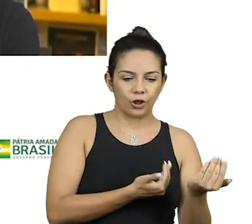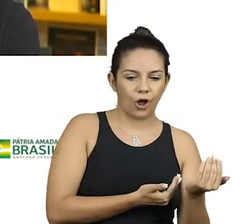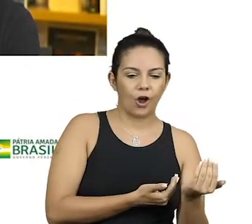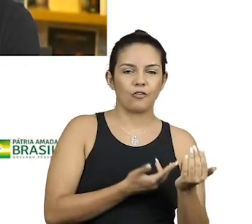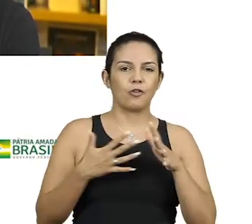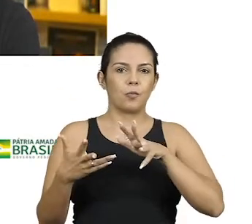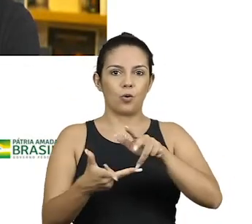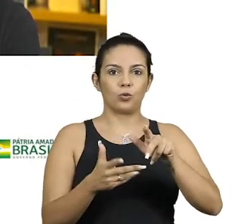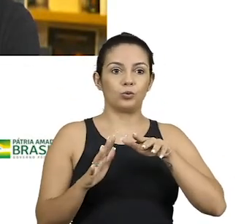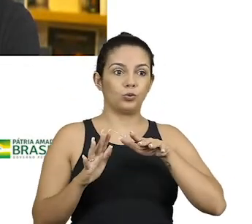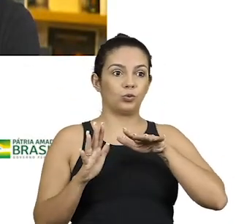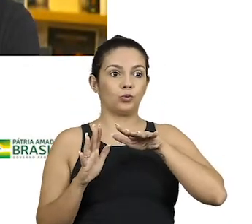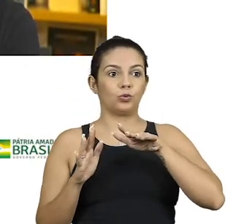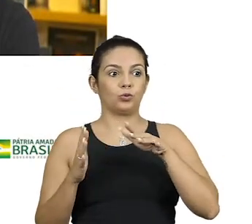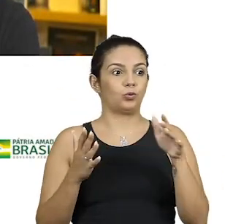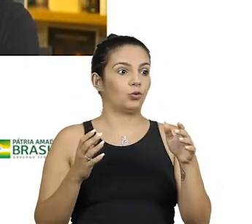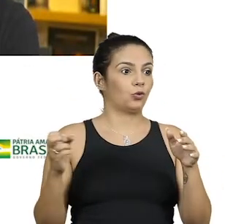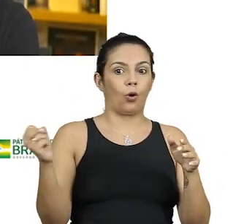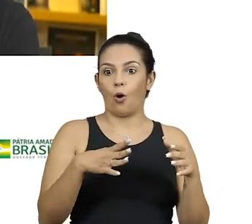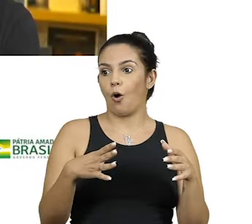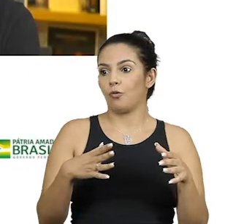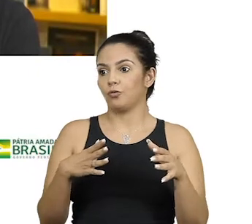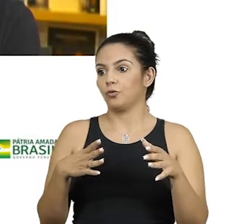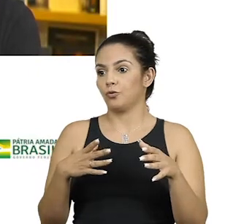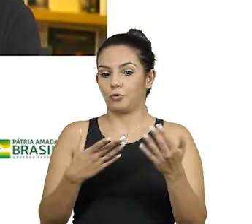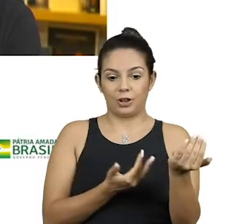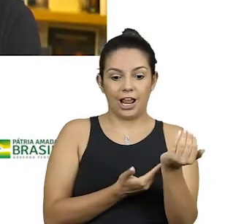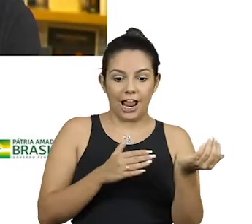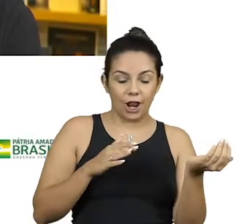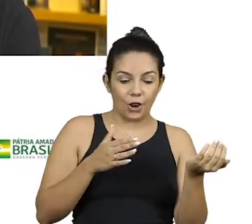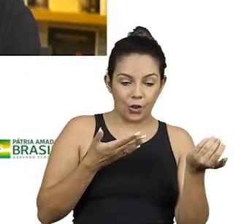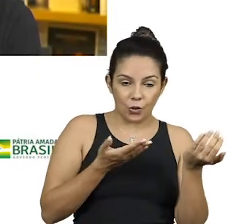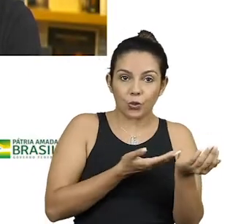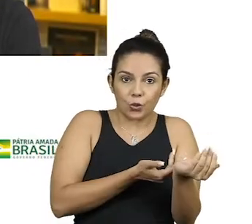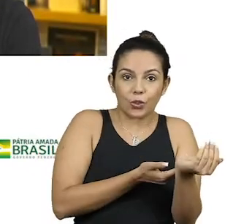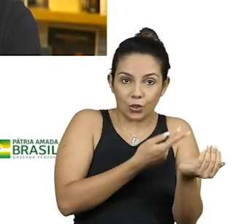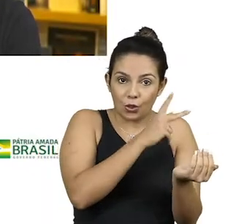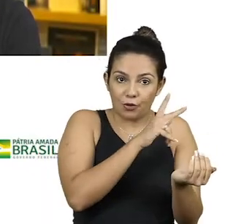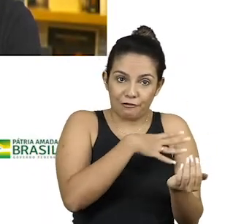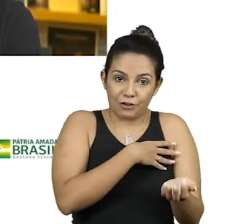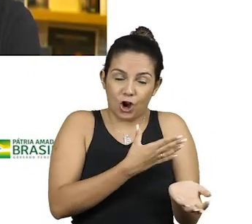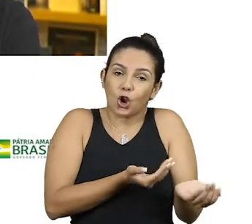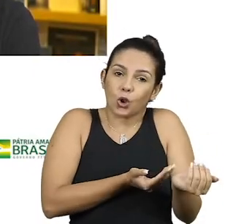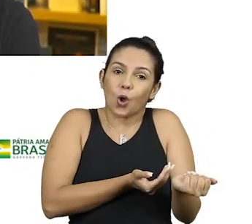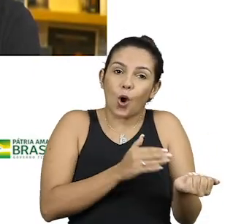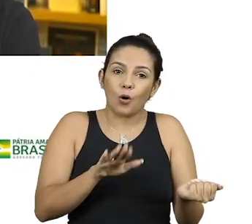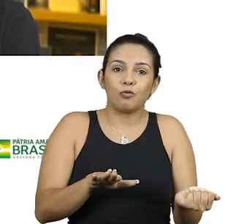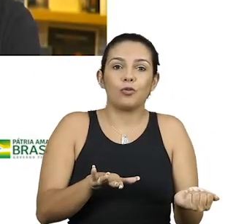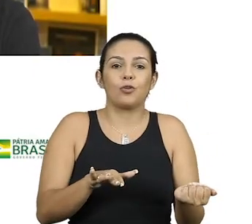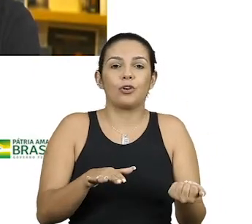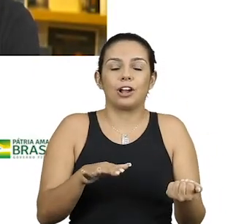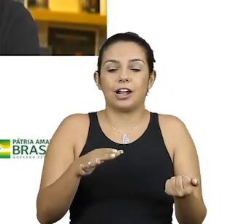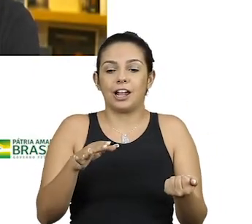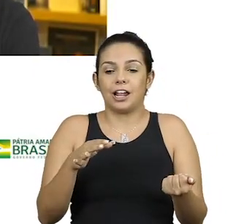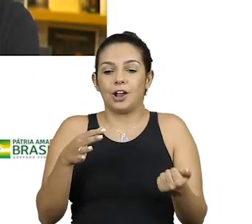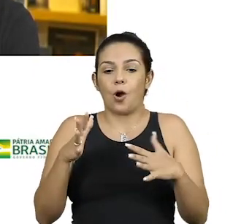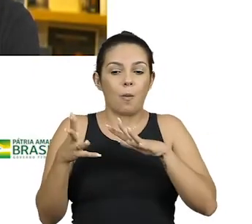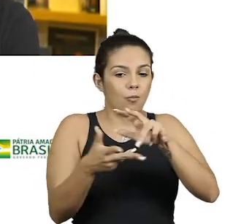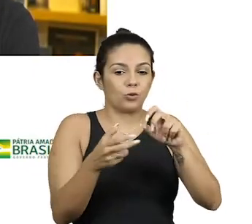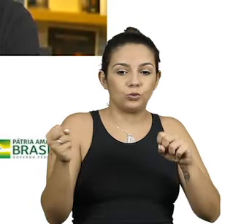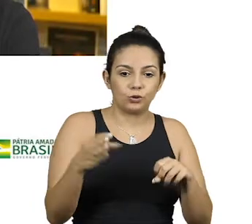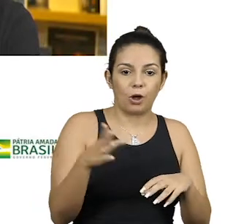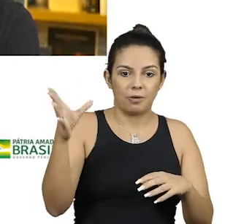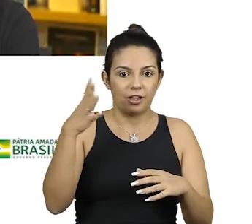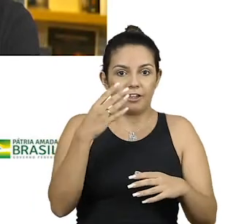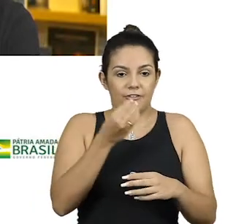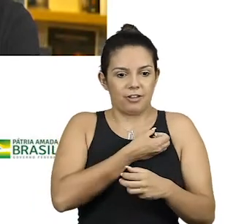num mundo novo, num patamar novo, e vivendo intensamente a paternidade, como